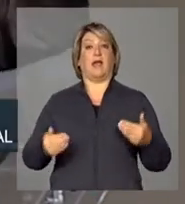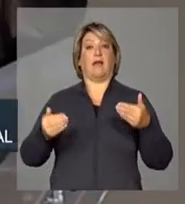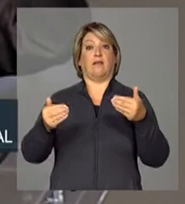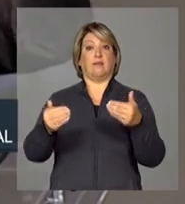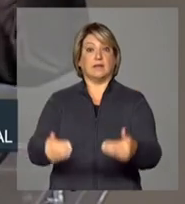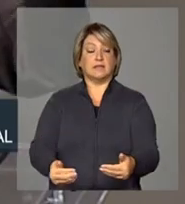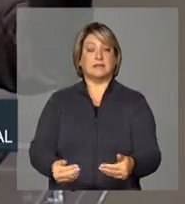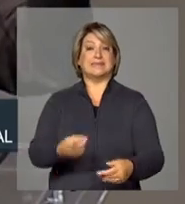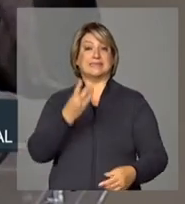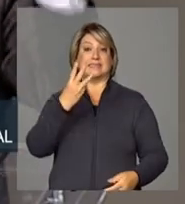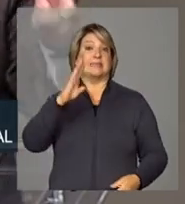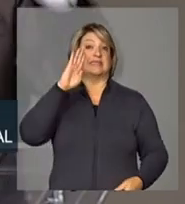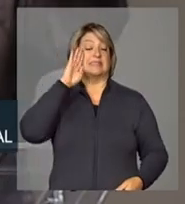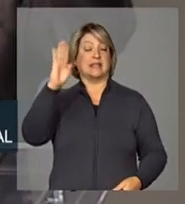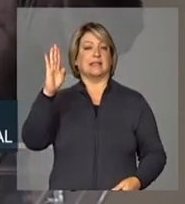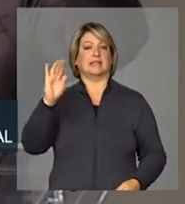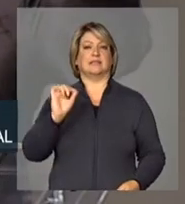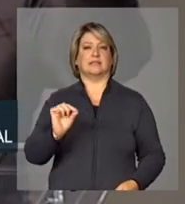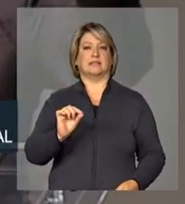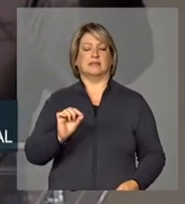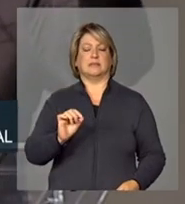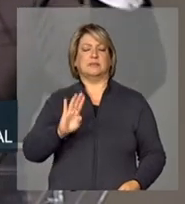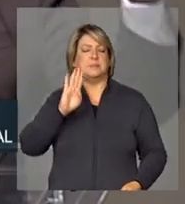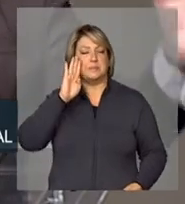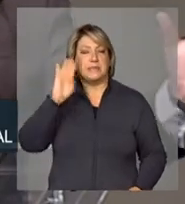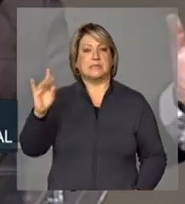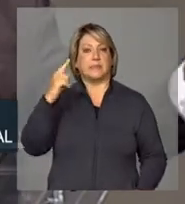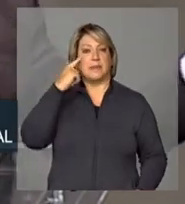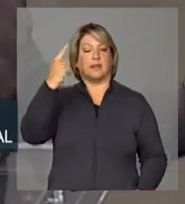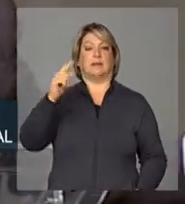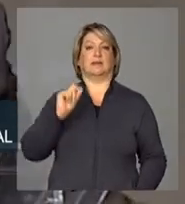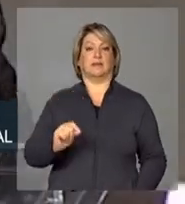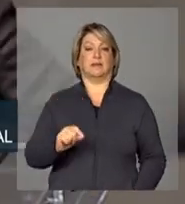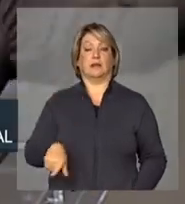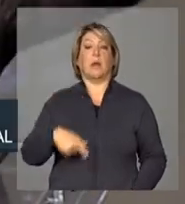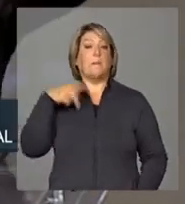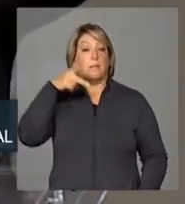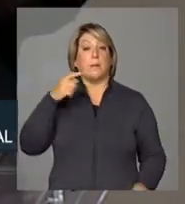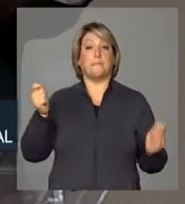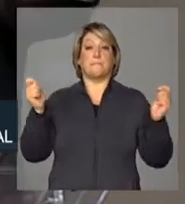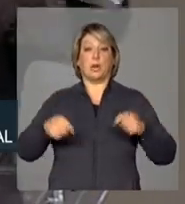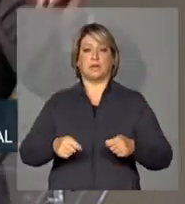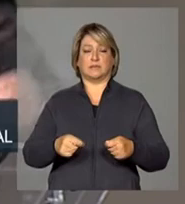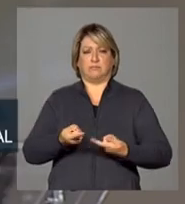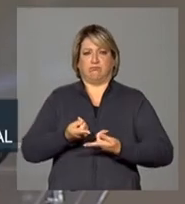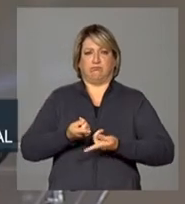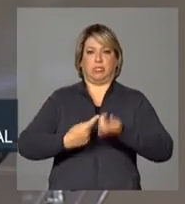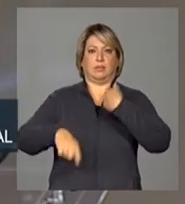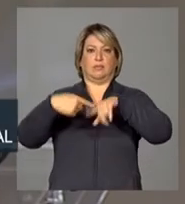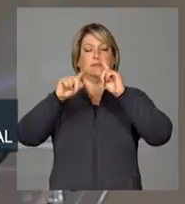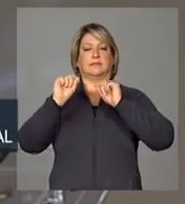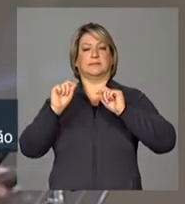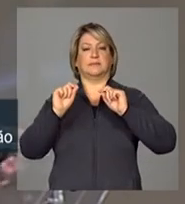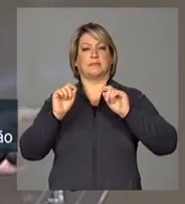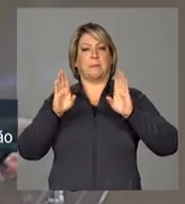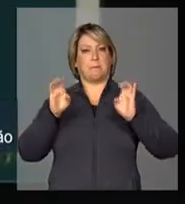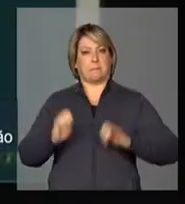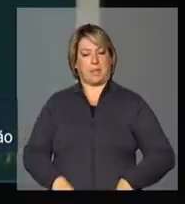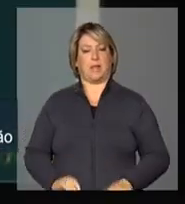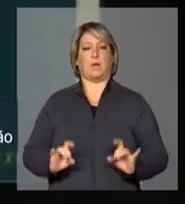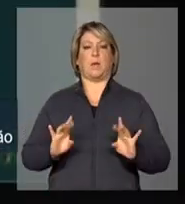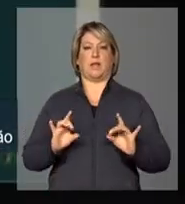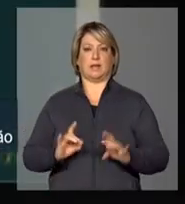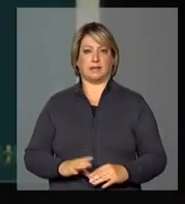de três ideias chaves, ou três questões chaves para que a política possa dar um salto de qualidade.